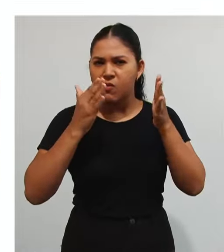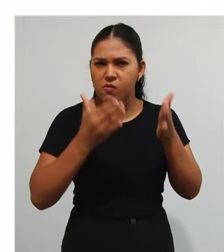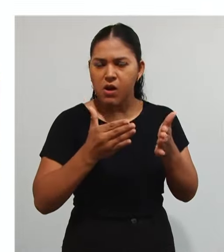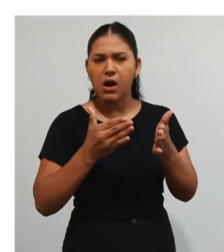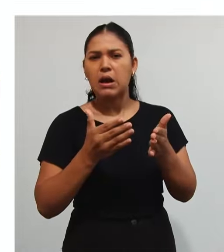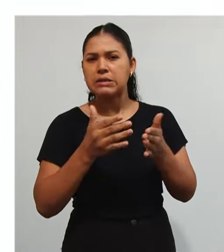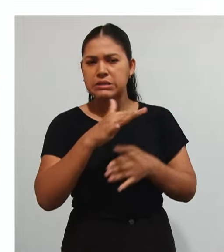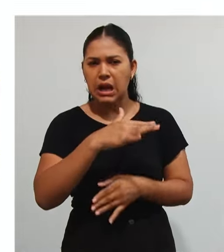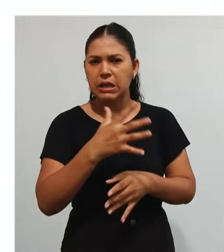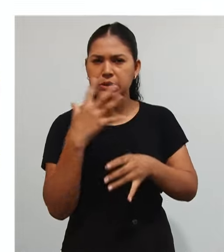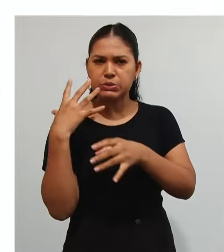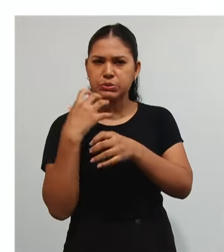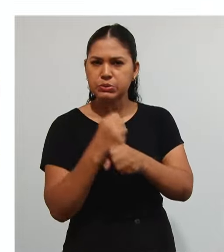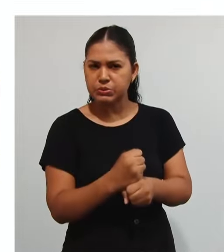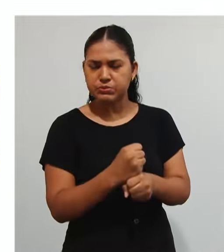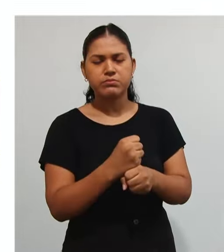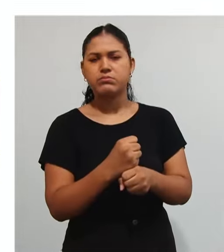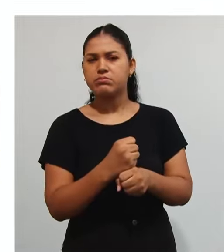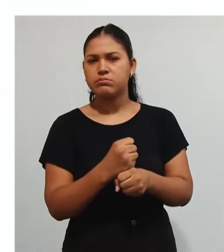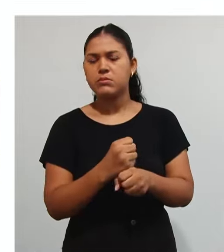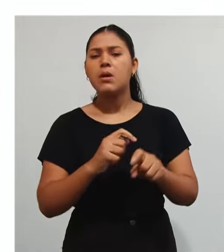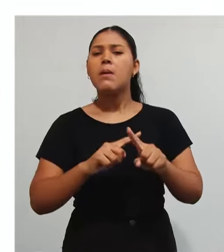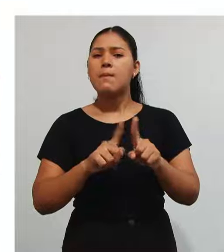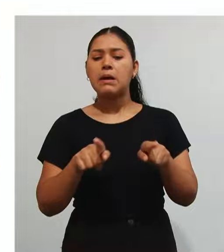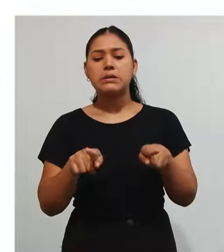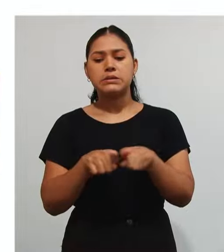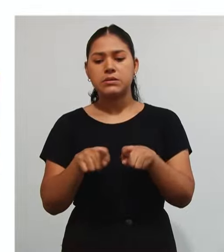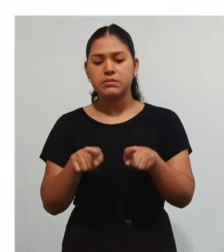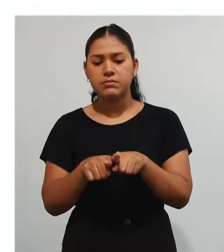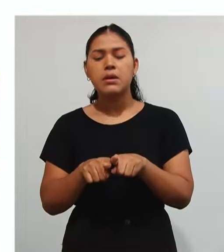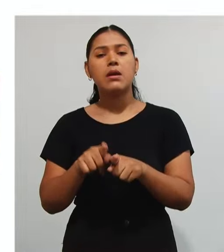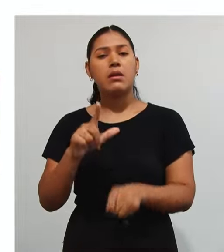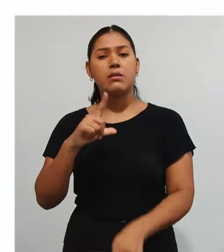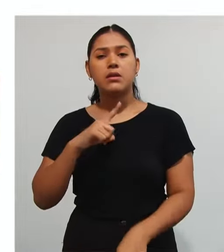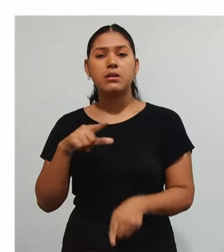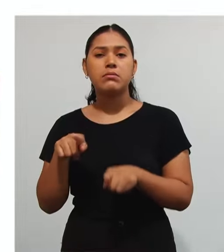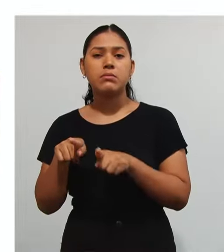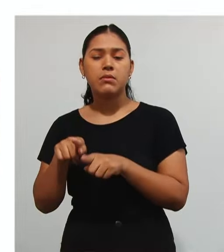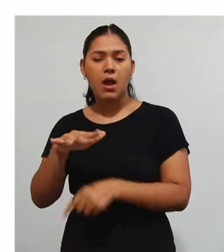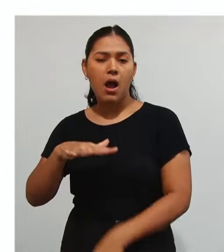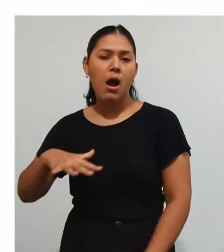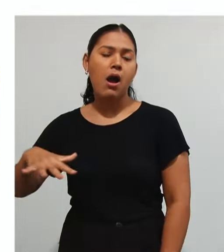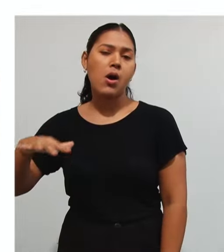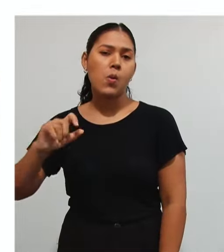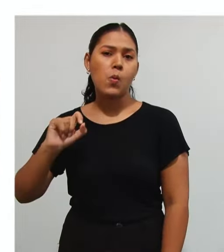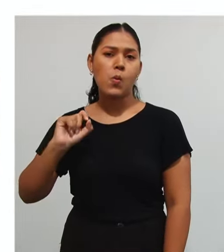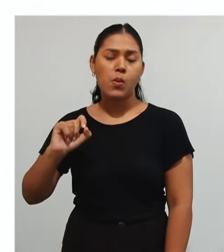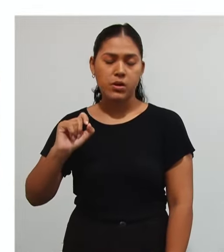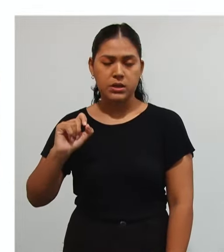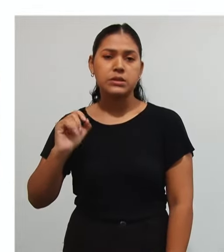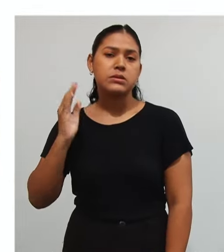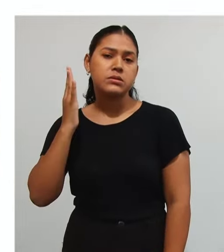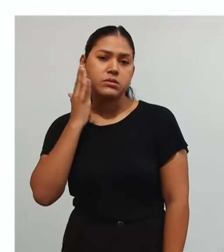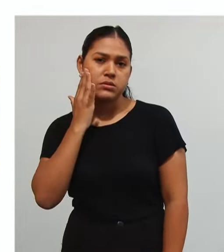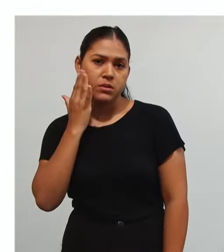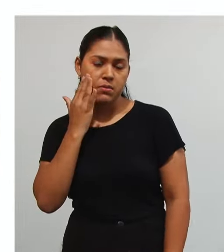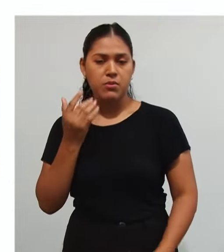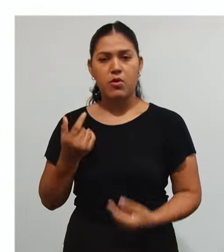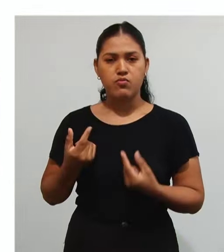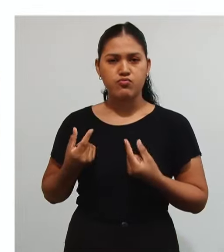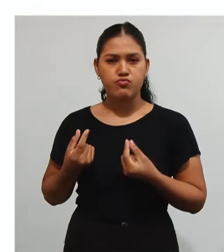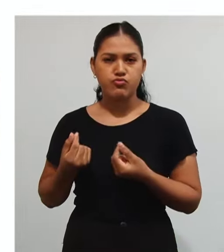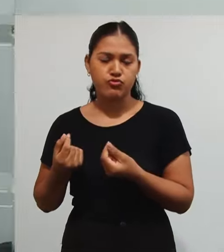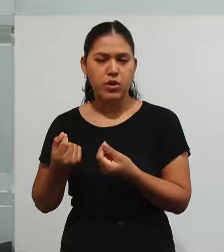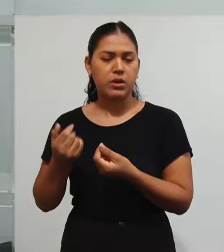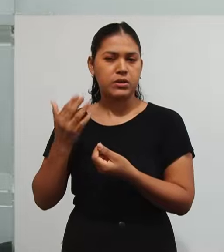Contábil Ou para a aplicação De recursos Mas ele está Para que? Para a função Da entrega Das